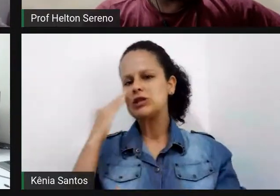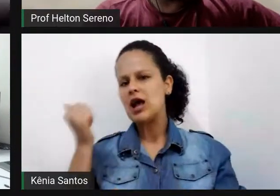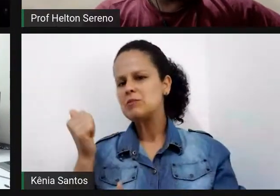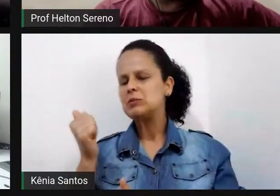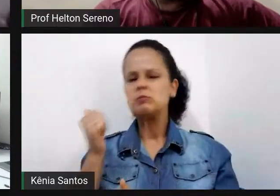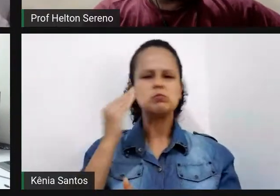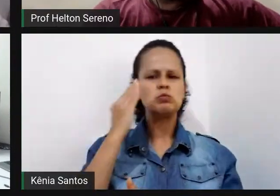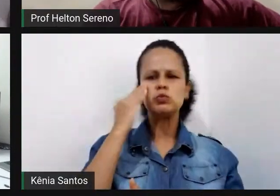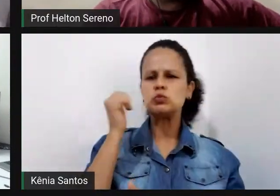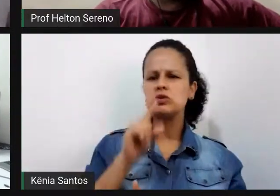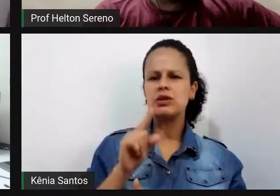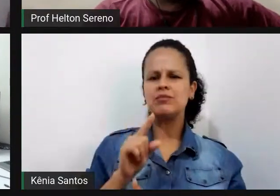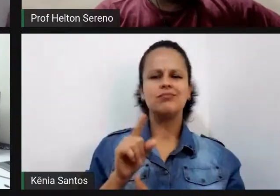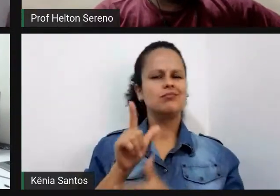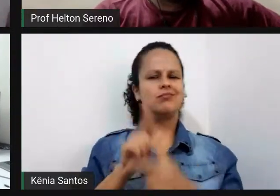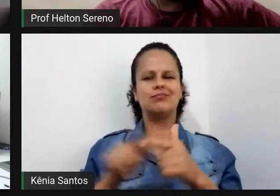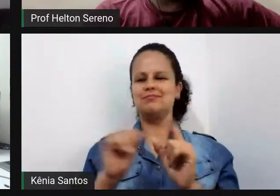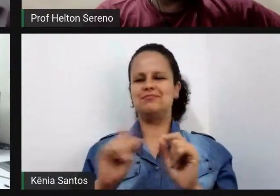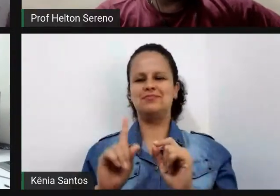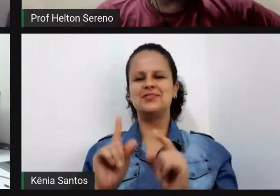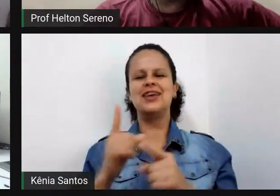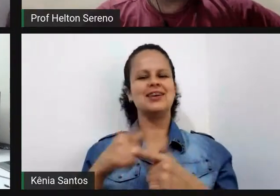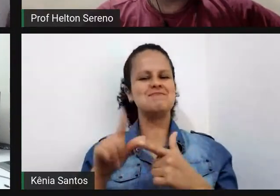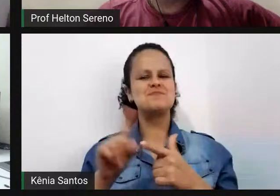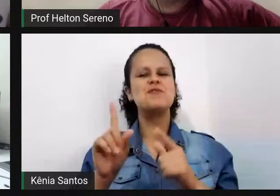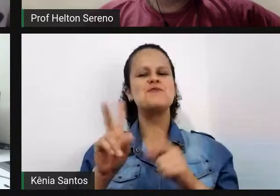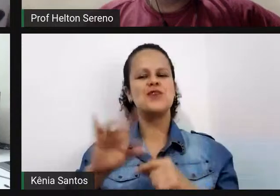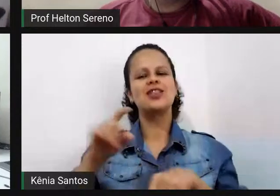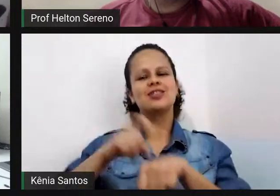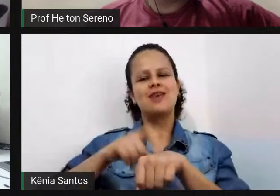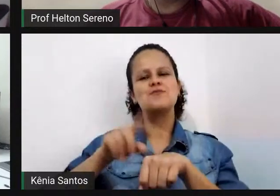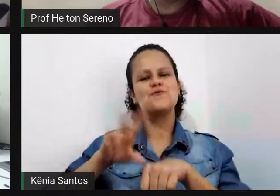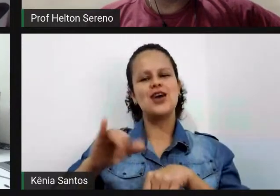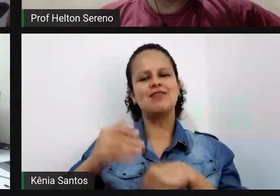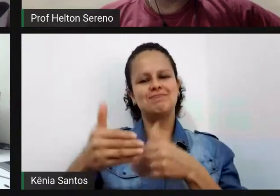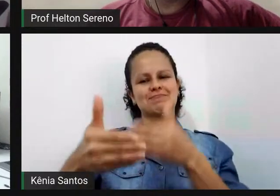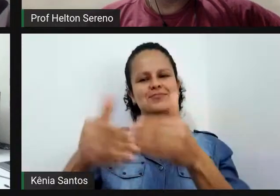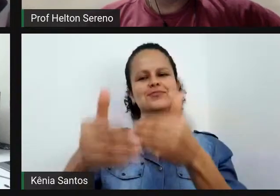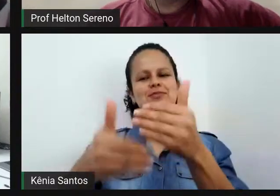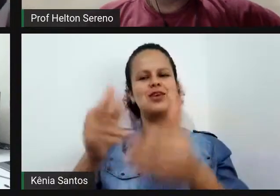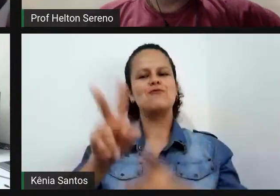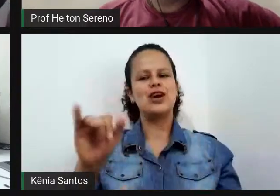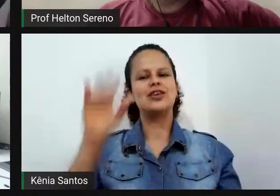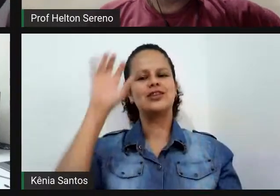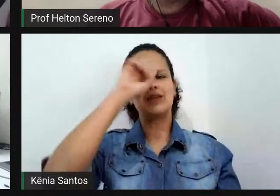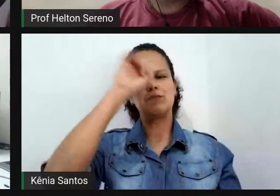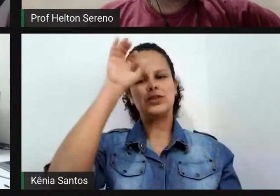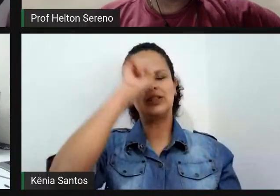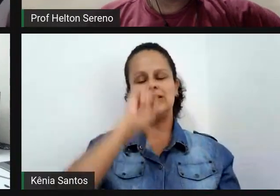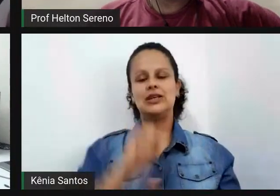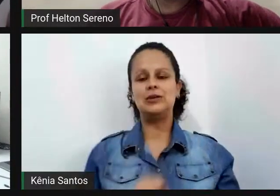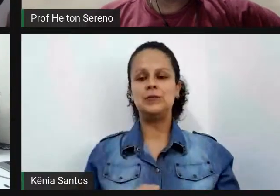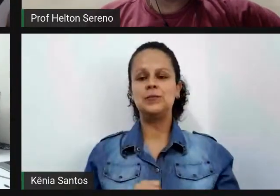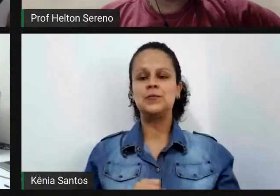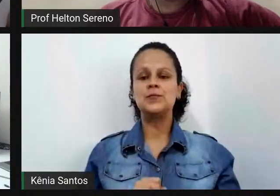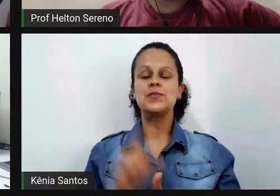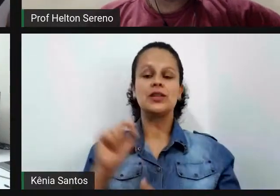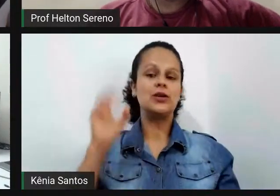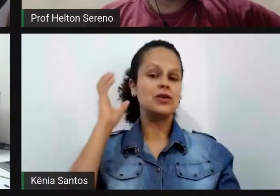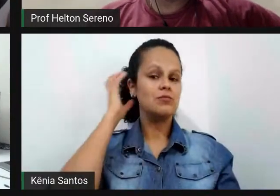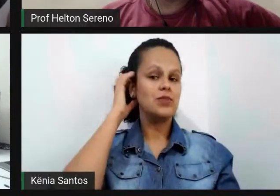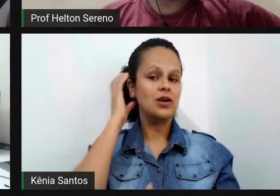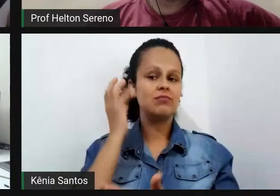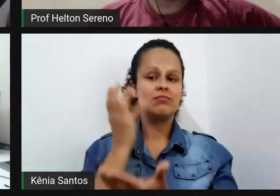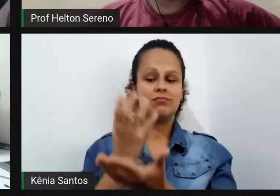tranquilo você vai ter tempo de aprender mas o podcast eu brinco ele fala que ele é para o rádio a mesma